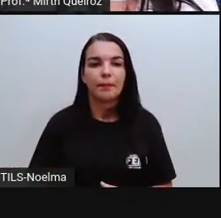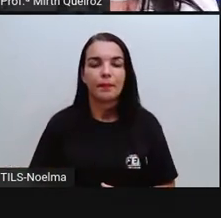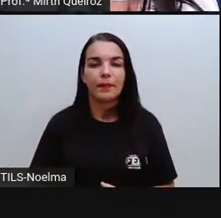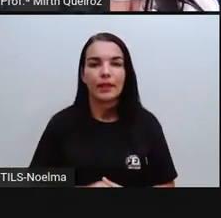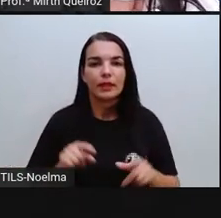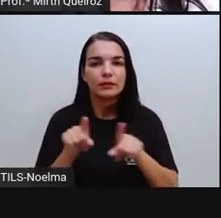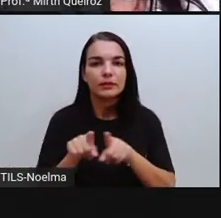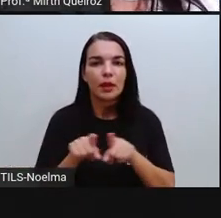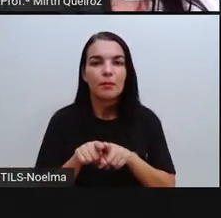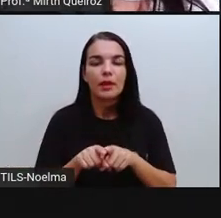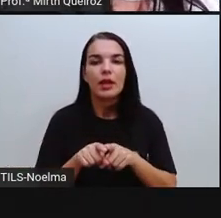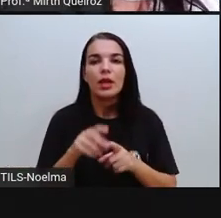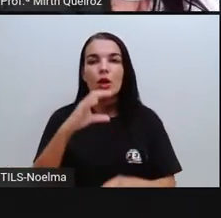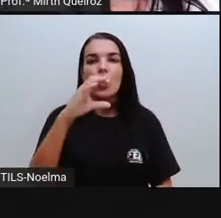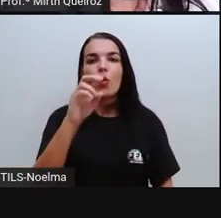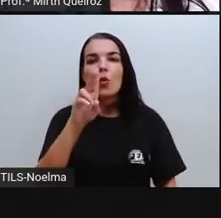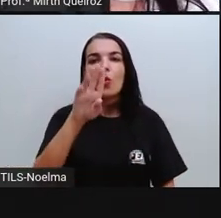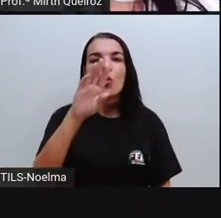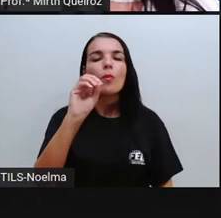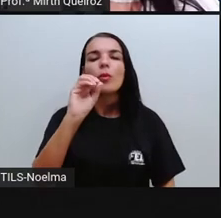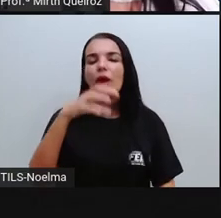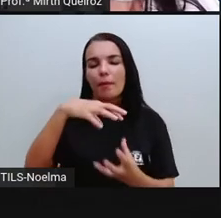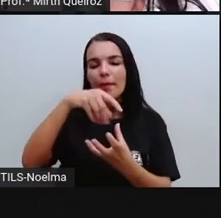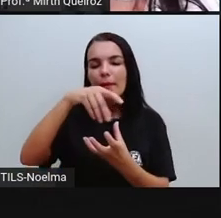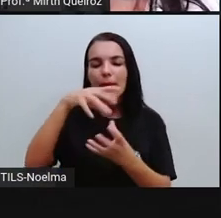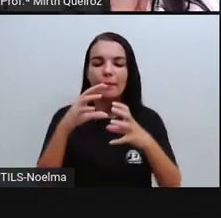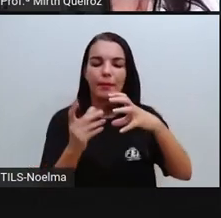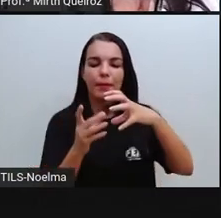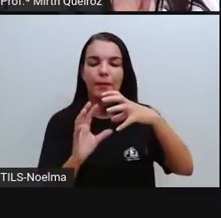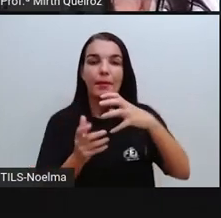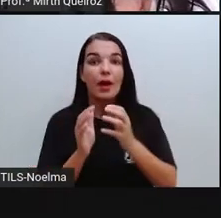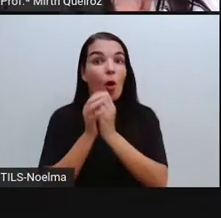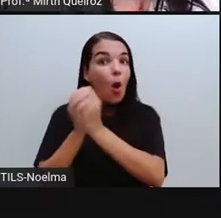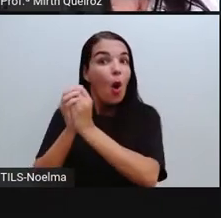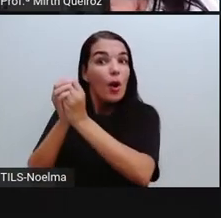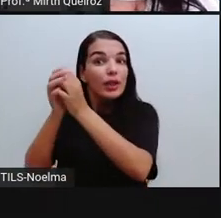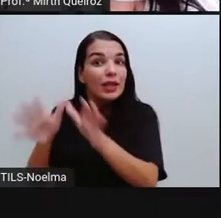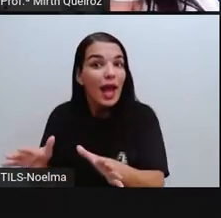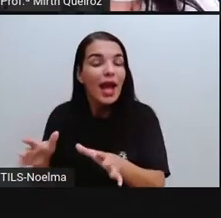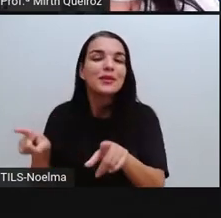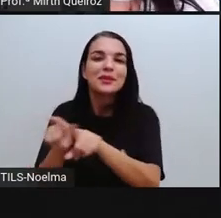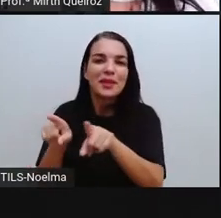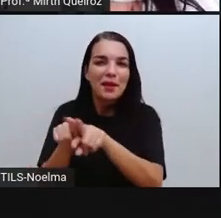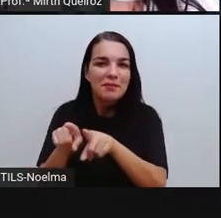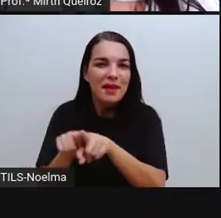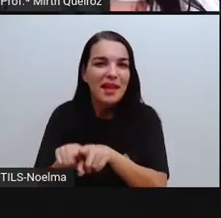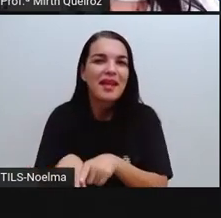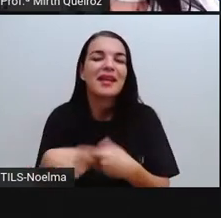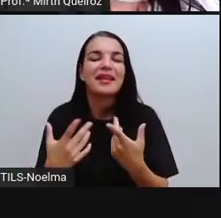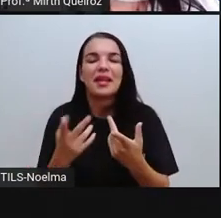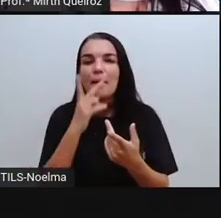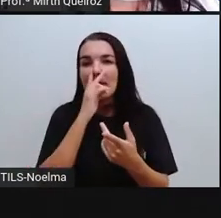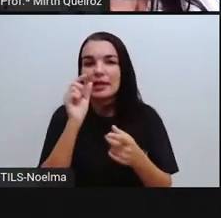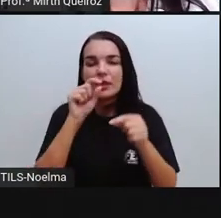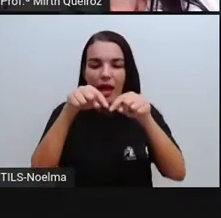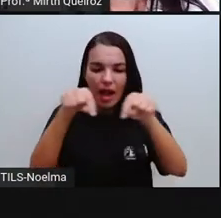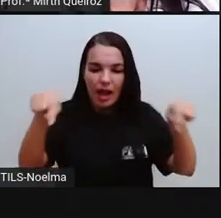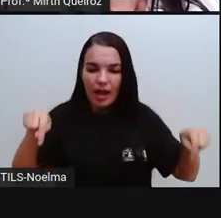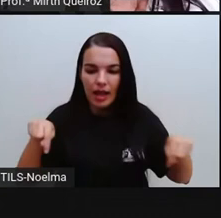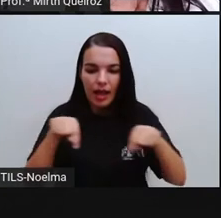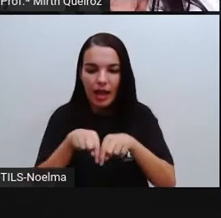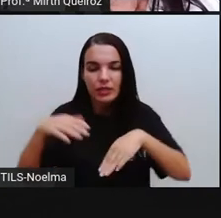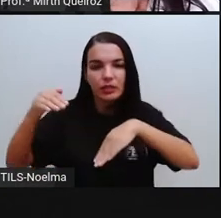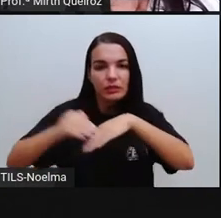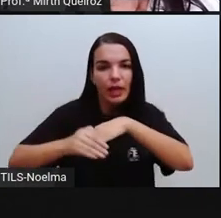Um cubo, o próprio cubinho mágico, um dado, o paralelepípedo, né? Uma caixa de sapato. Então,